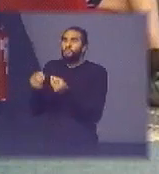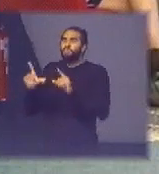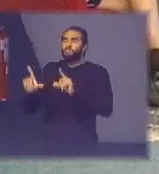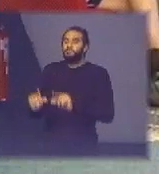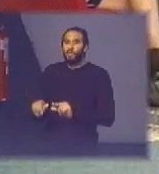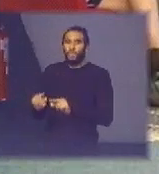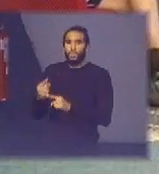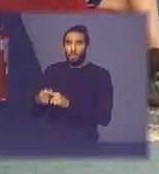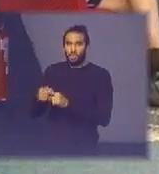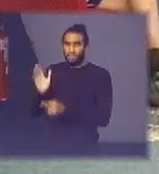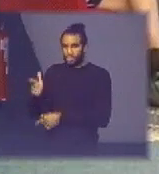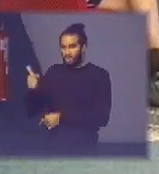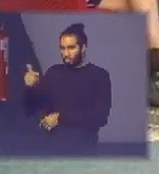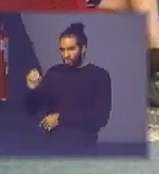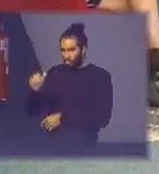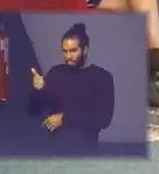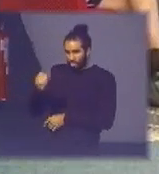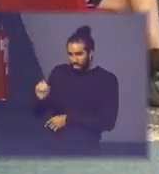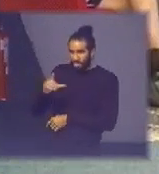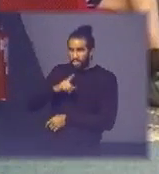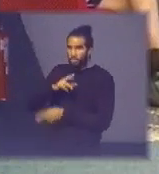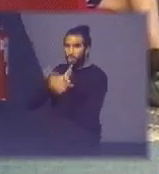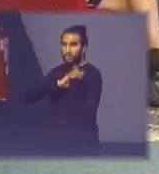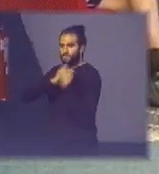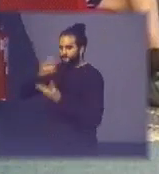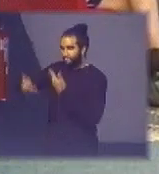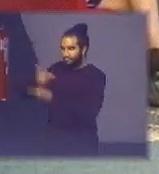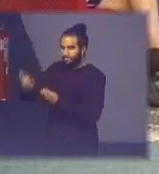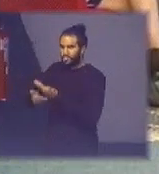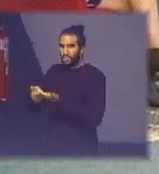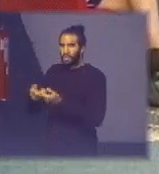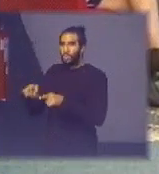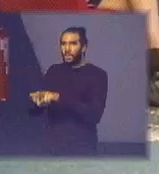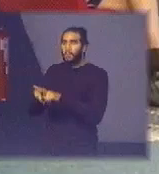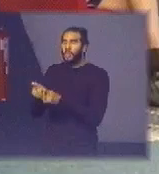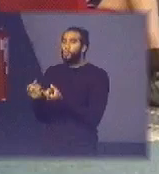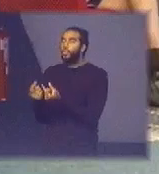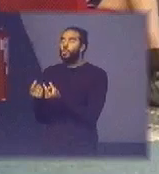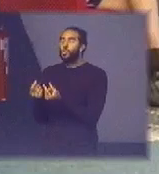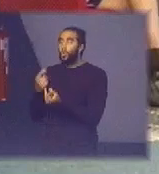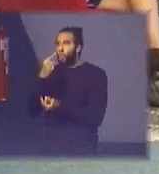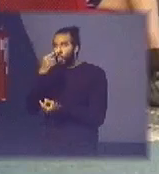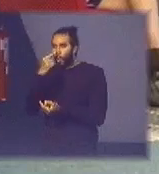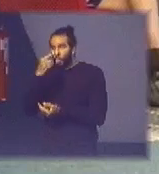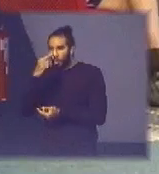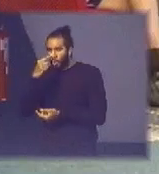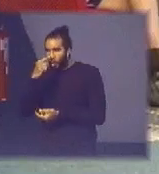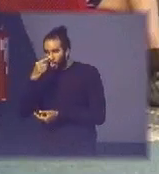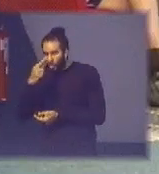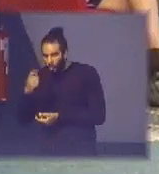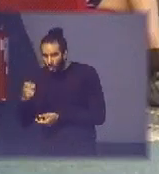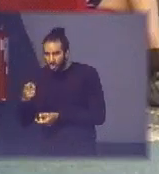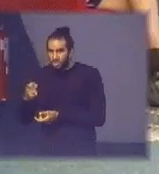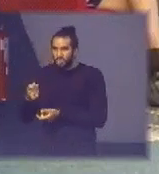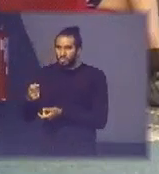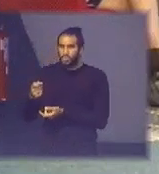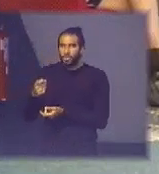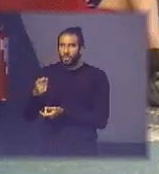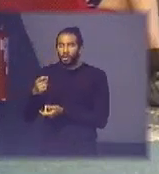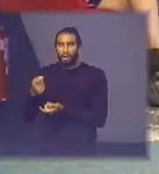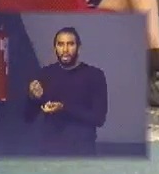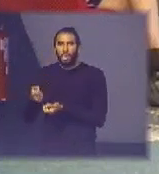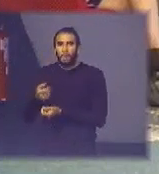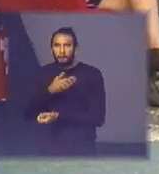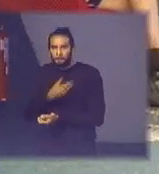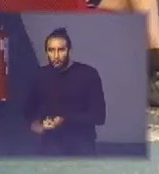a questão da responsabilidade compartilhada e de qual que o resíduo público e o resíduo privado qual que o papel público e privado e aqui a está bem claro